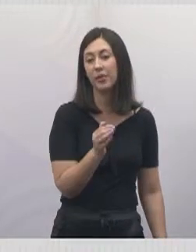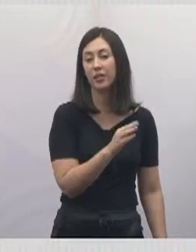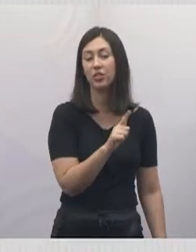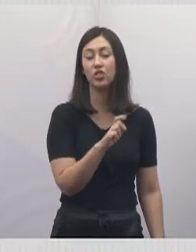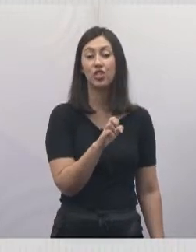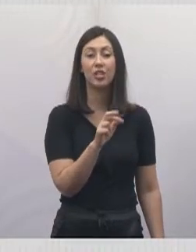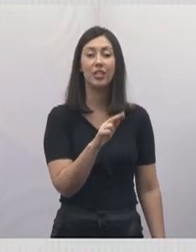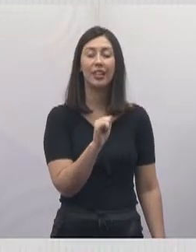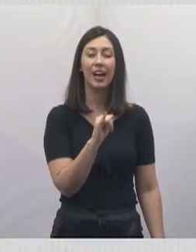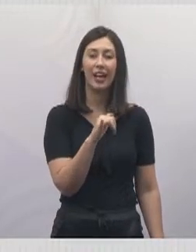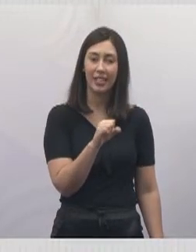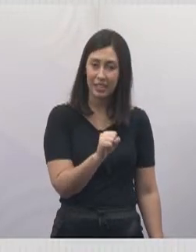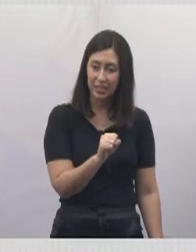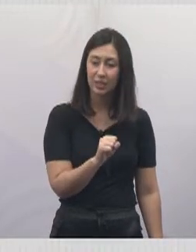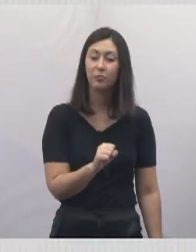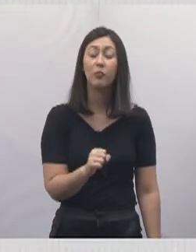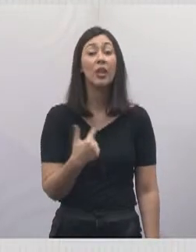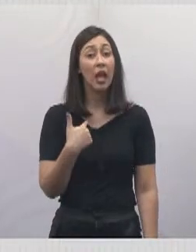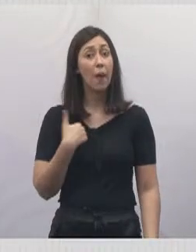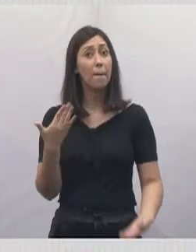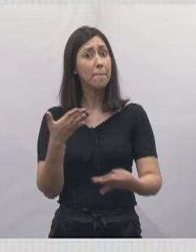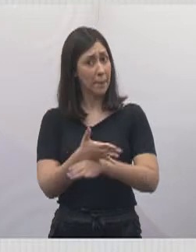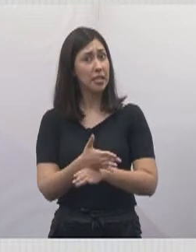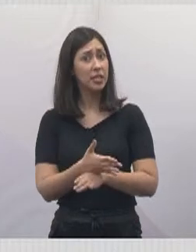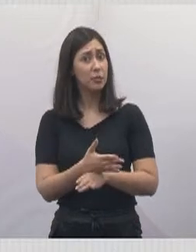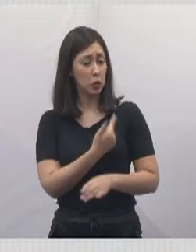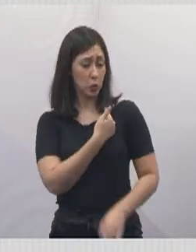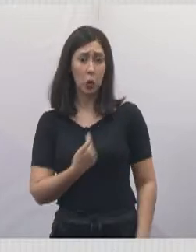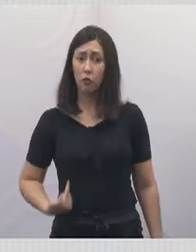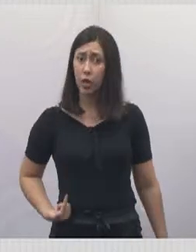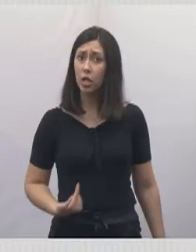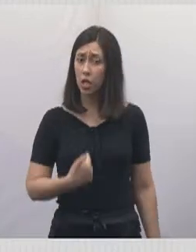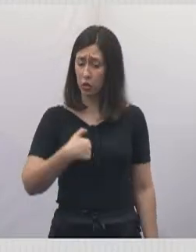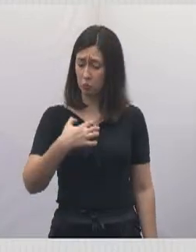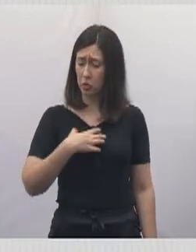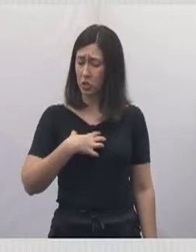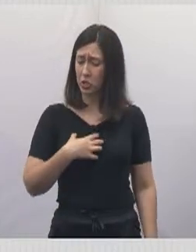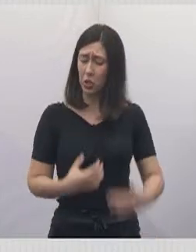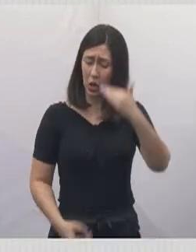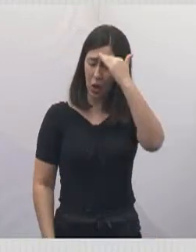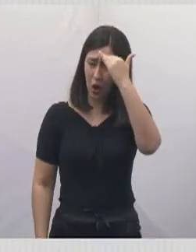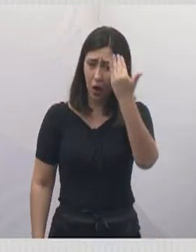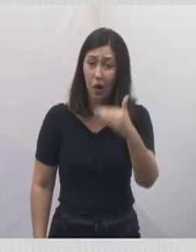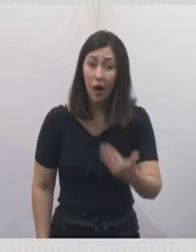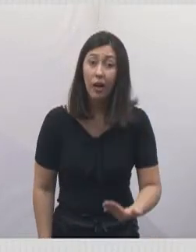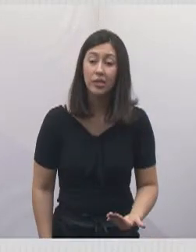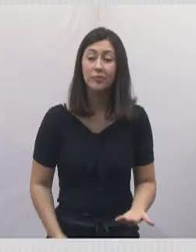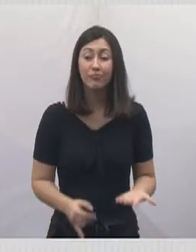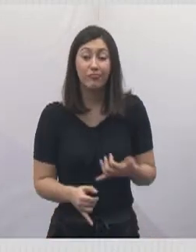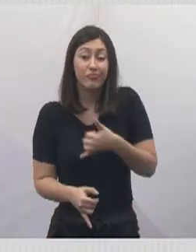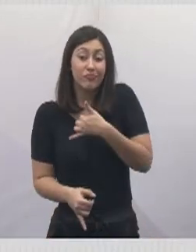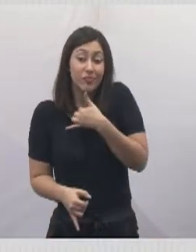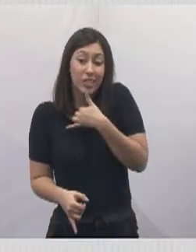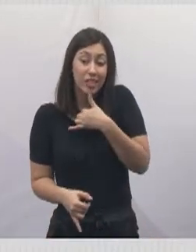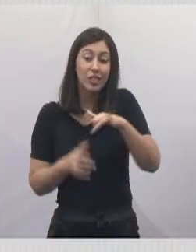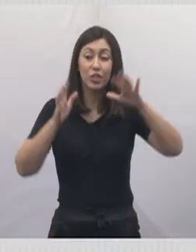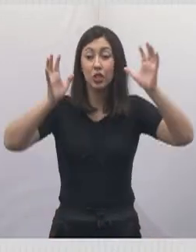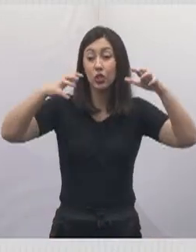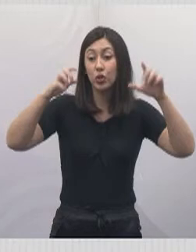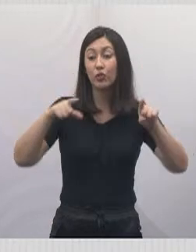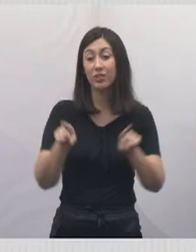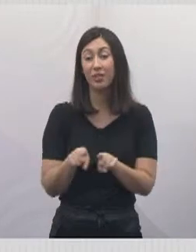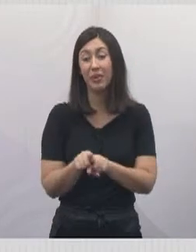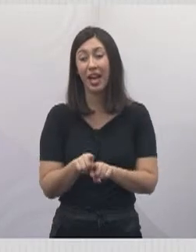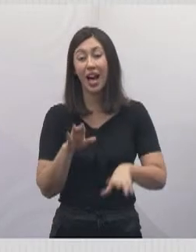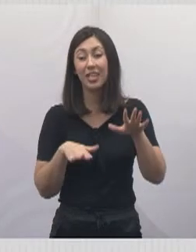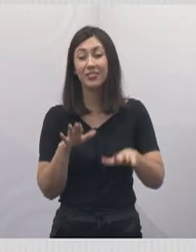eu faço parte desse governo e tenho muita honra de fazer parte desse governo. Infelizmente, as chuvas e o que nós fazemos para o meio ambiente,